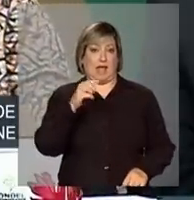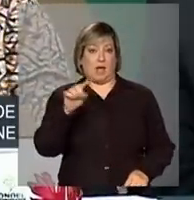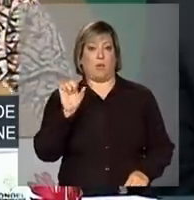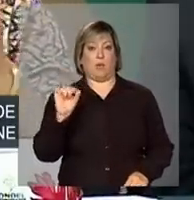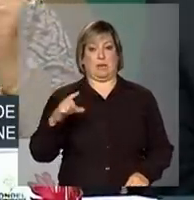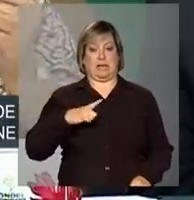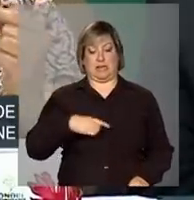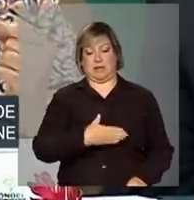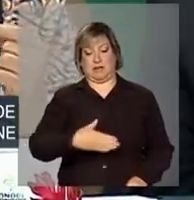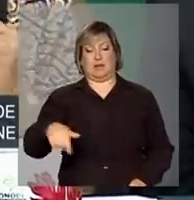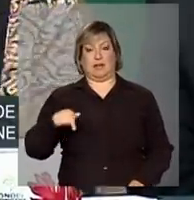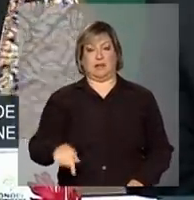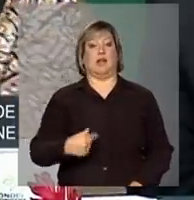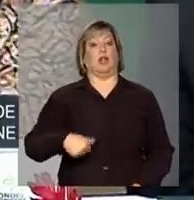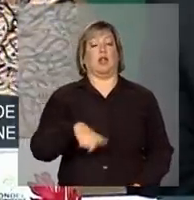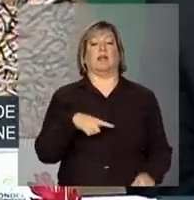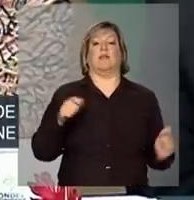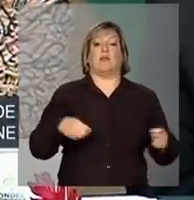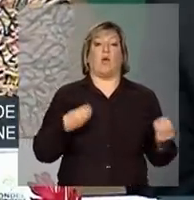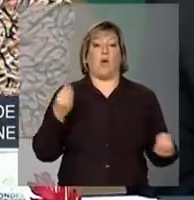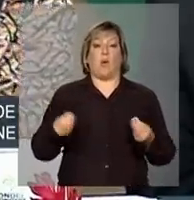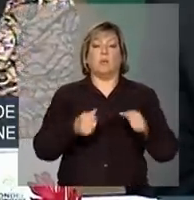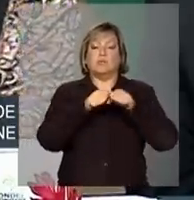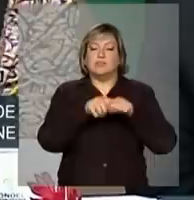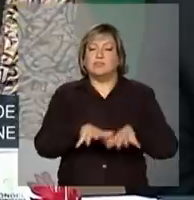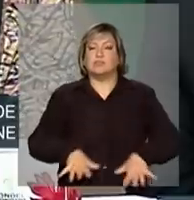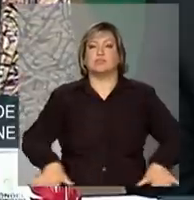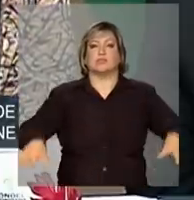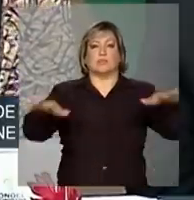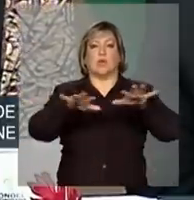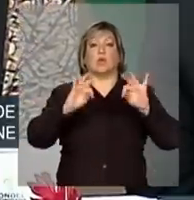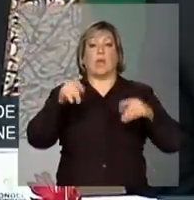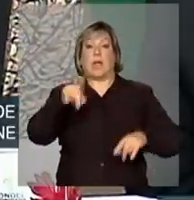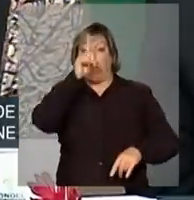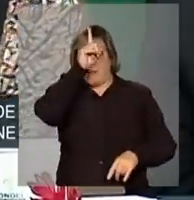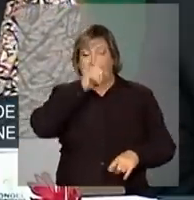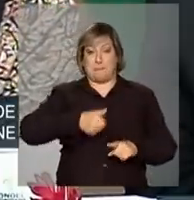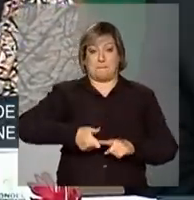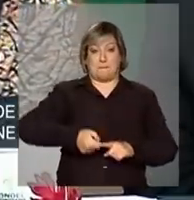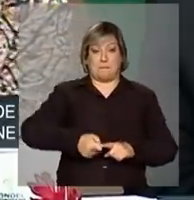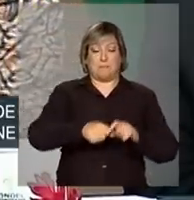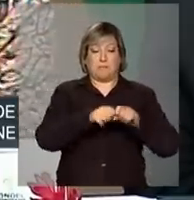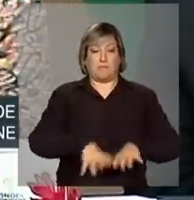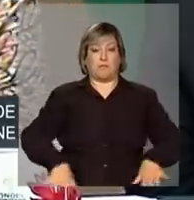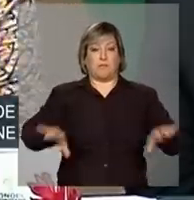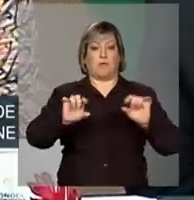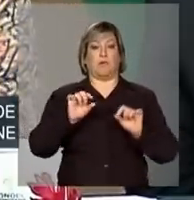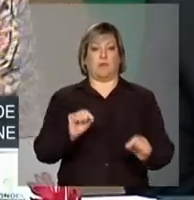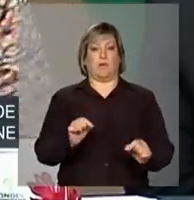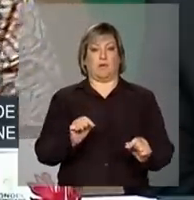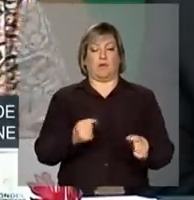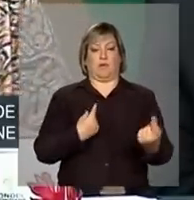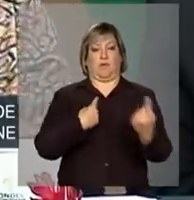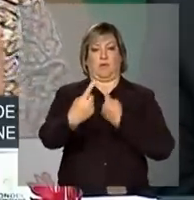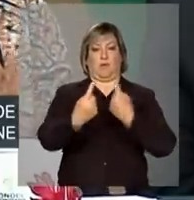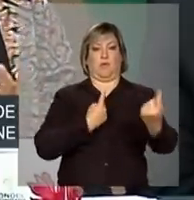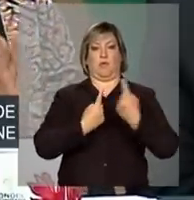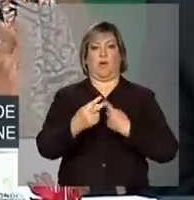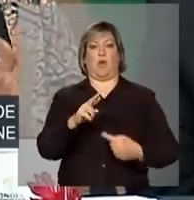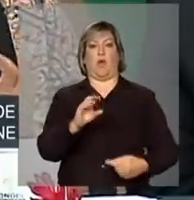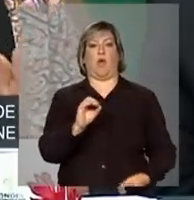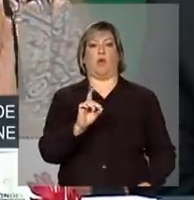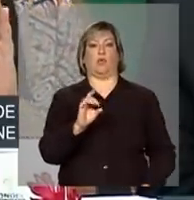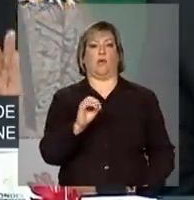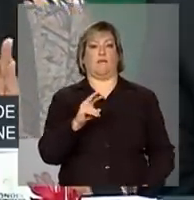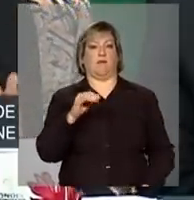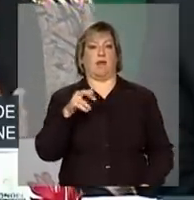nós tenhamos condições de escoar todo esse milho via rodoviária. Nós sabemos